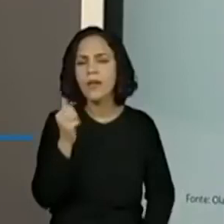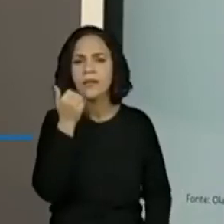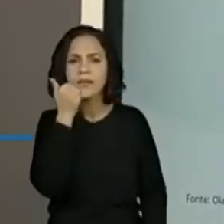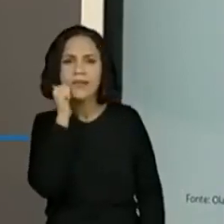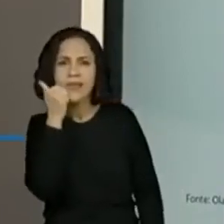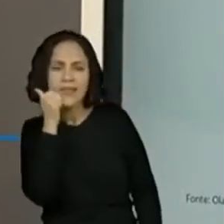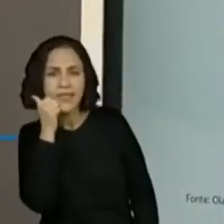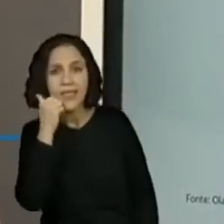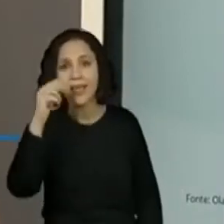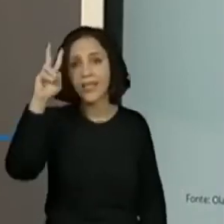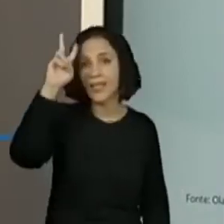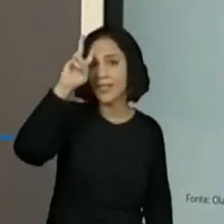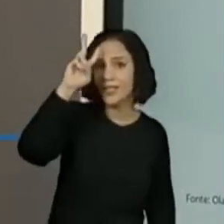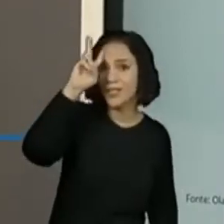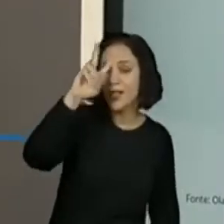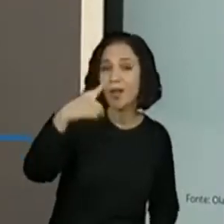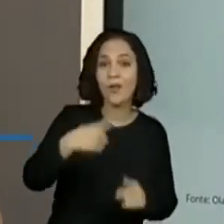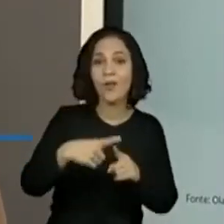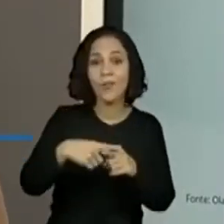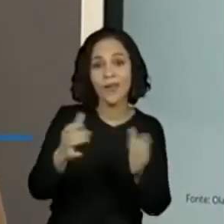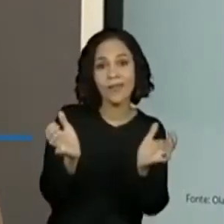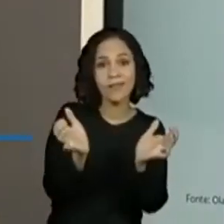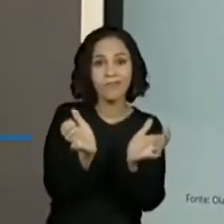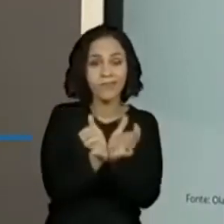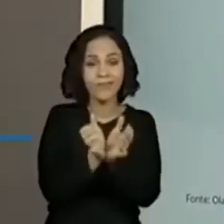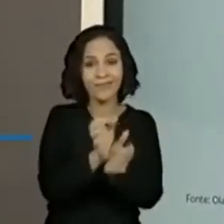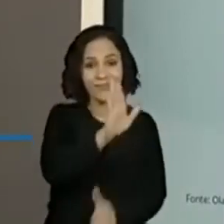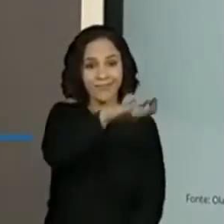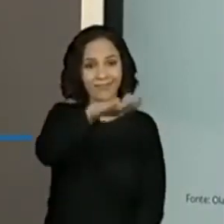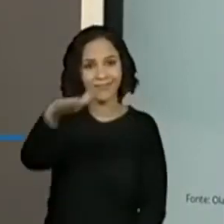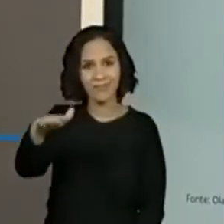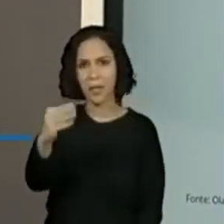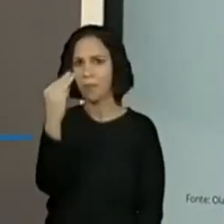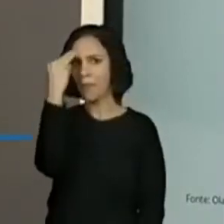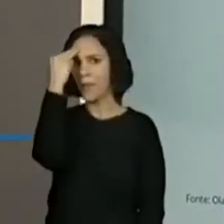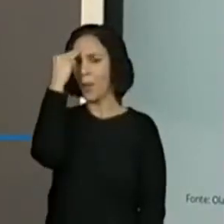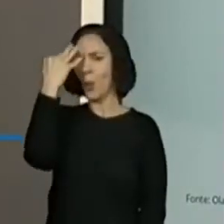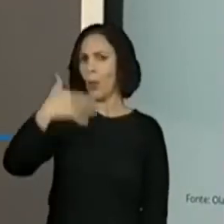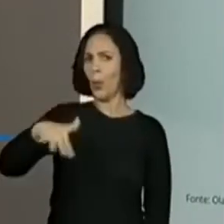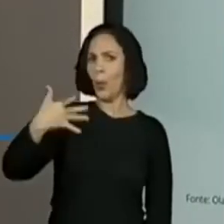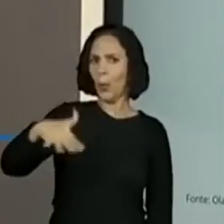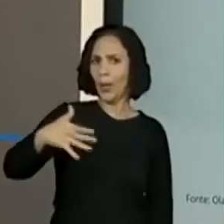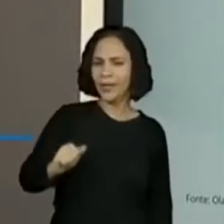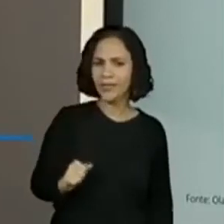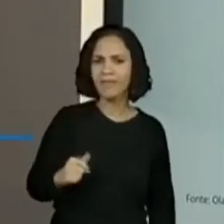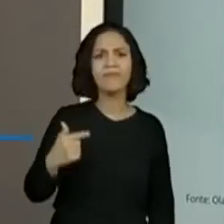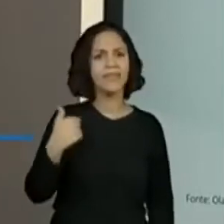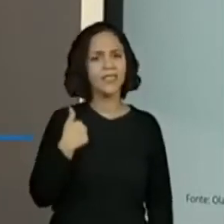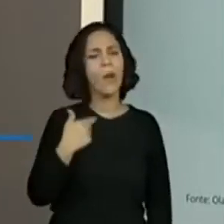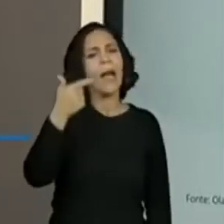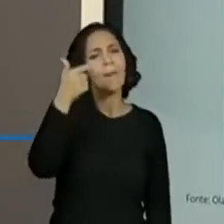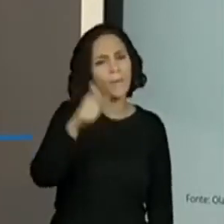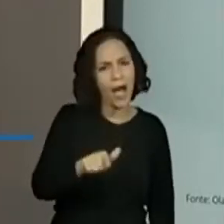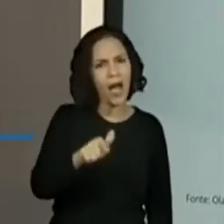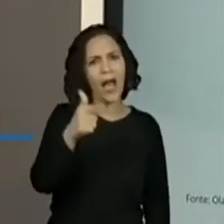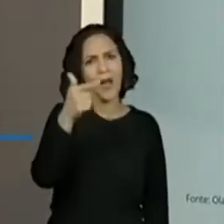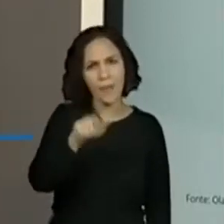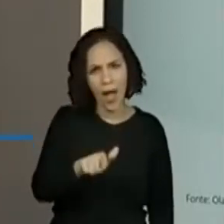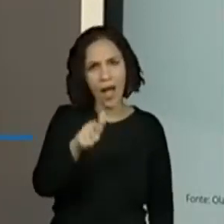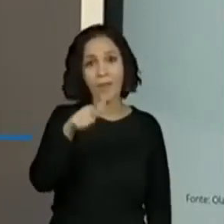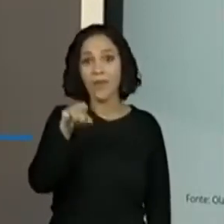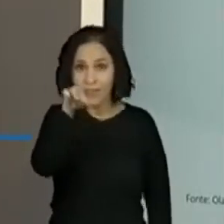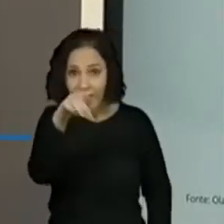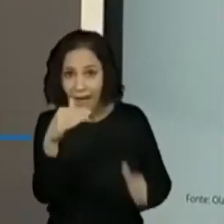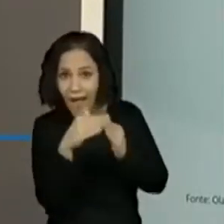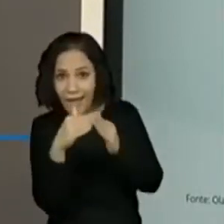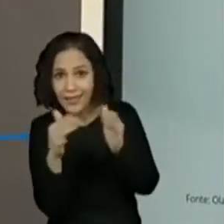história. Porque a nossa galerinha tem muita memória. Não canso de repetir que a galerinha, você